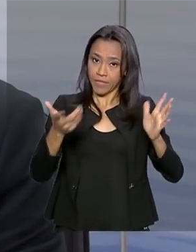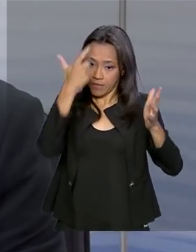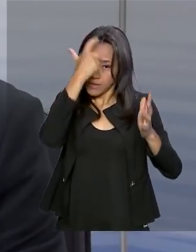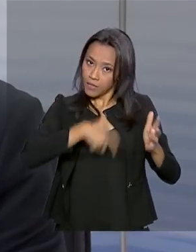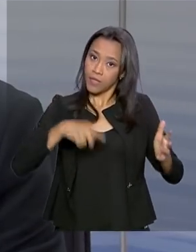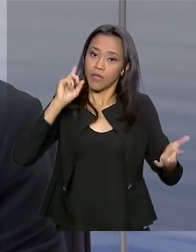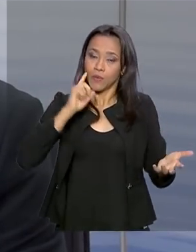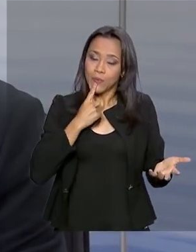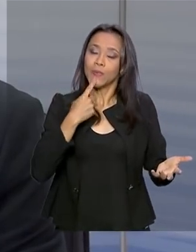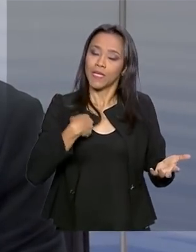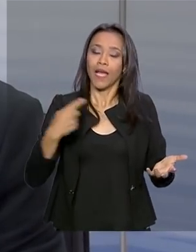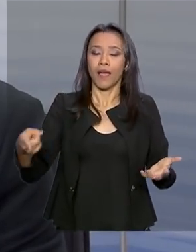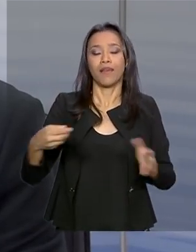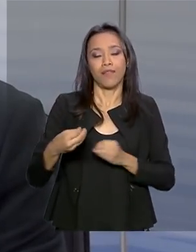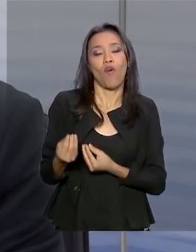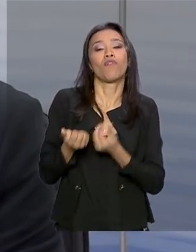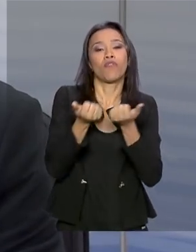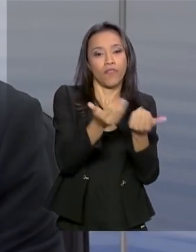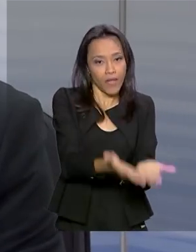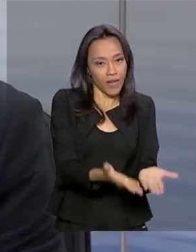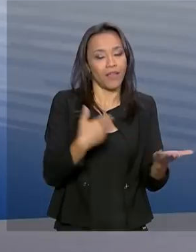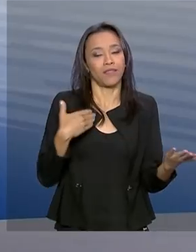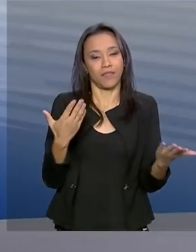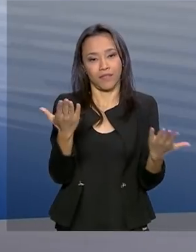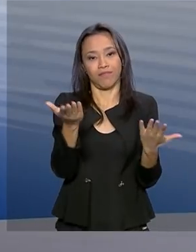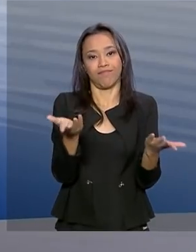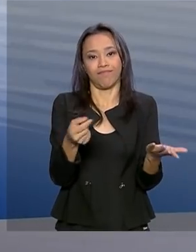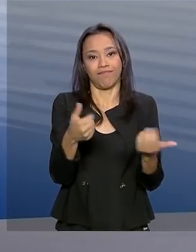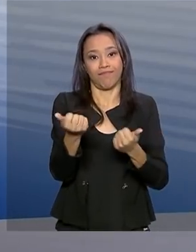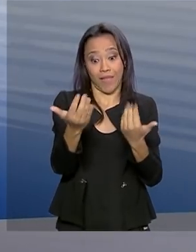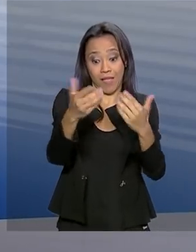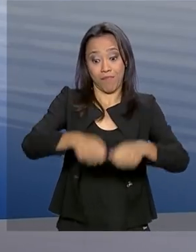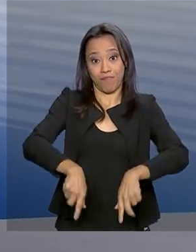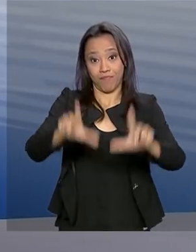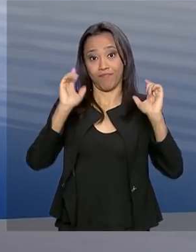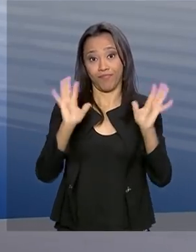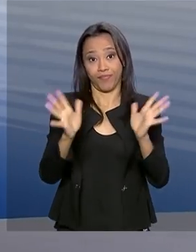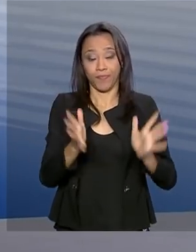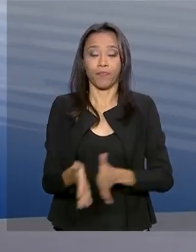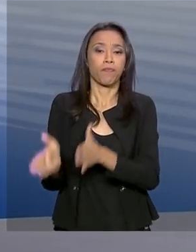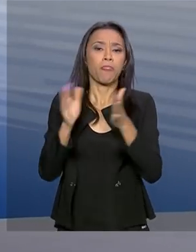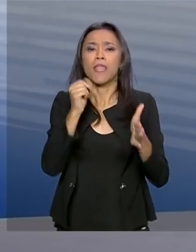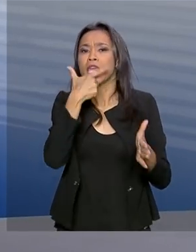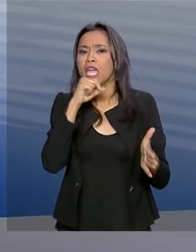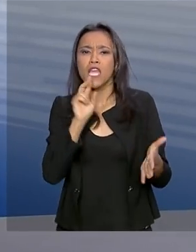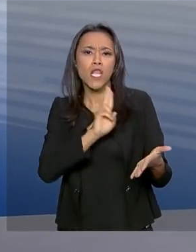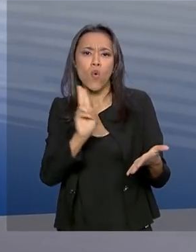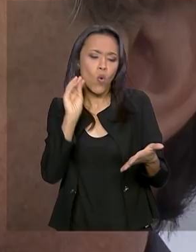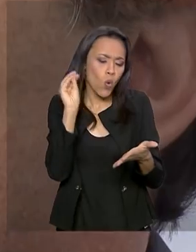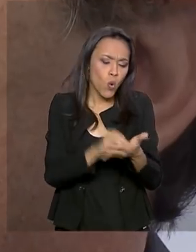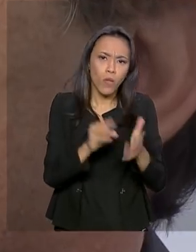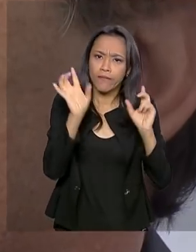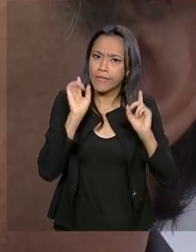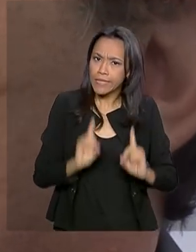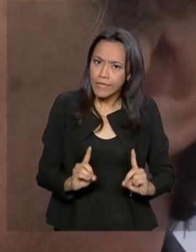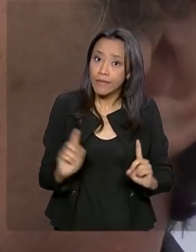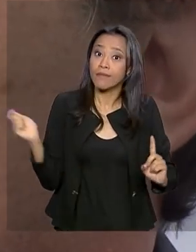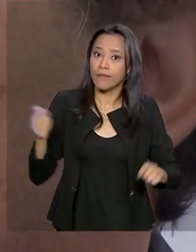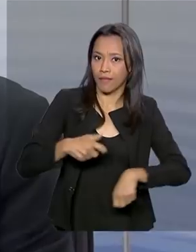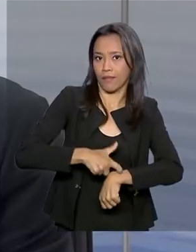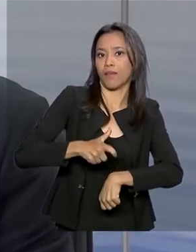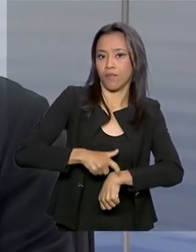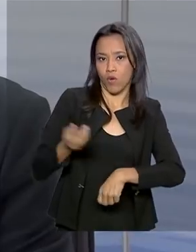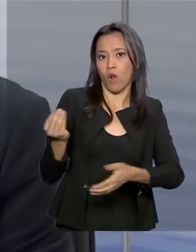o INEP fornece sem problema a prova em videolibras, por exemplo. E para quem não indicou a deficiência na inscrição, ainda dá